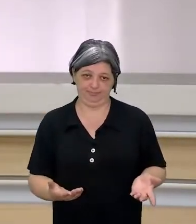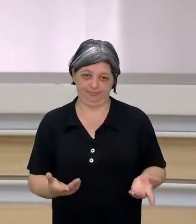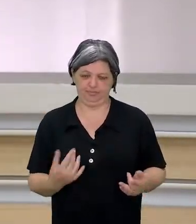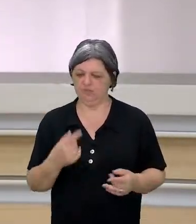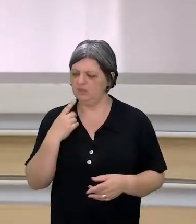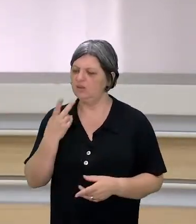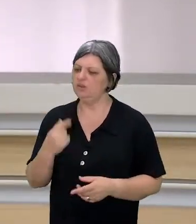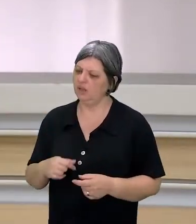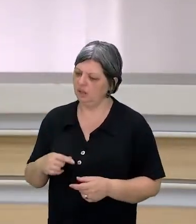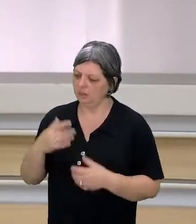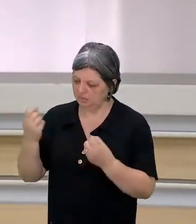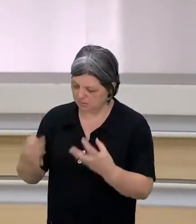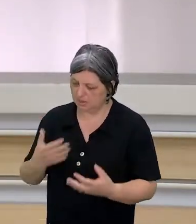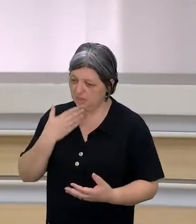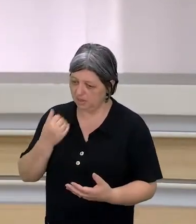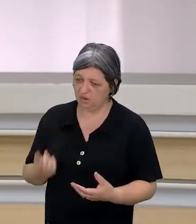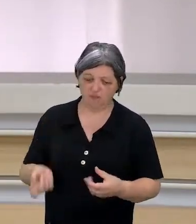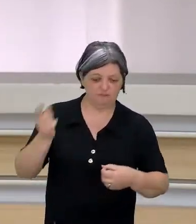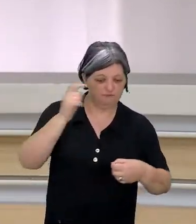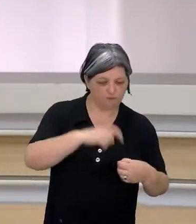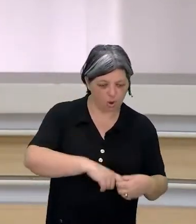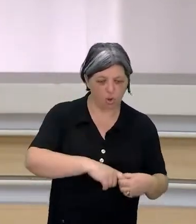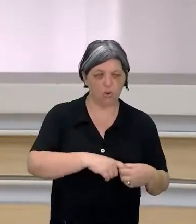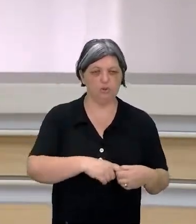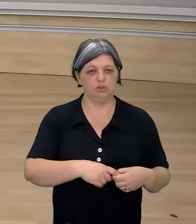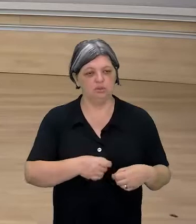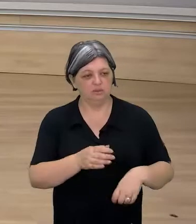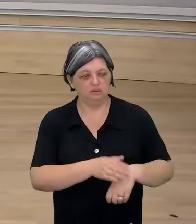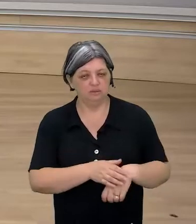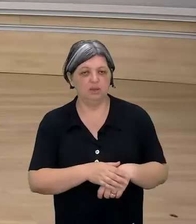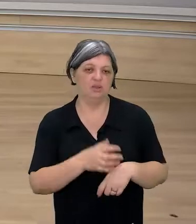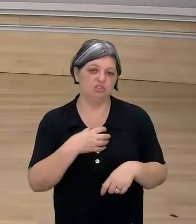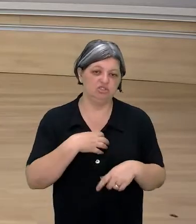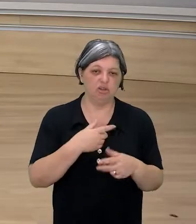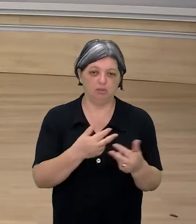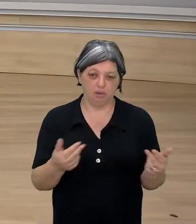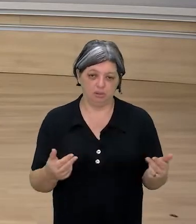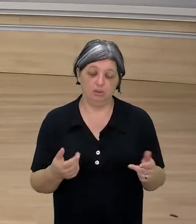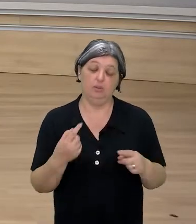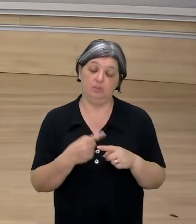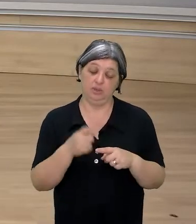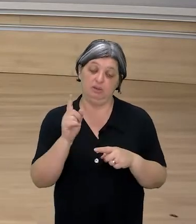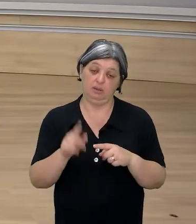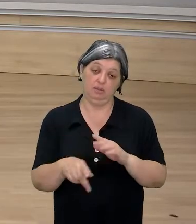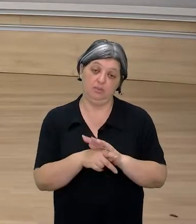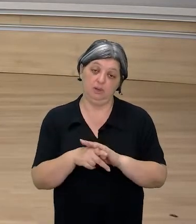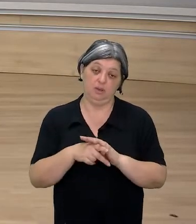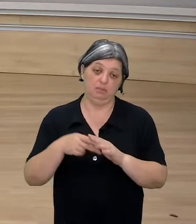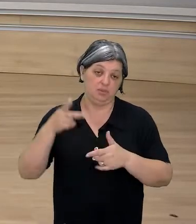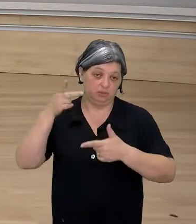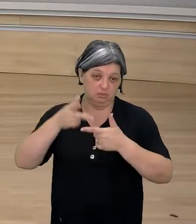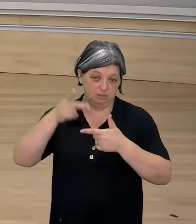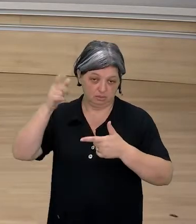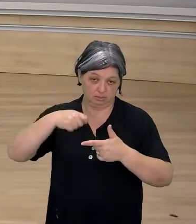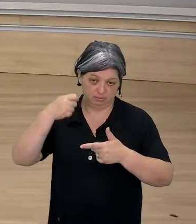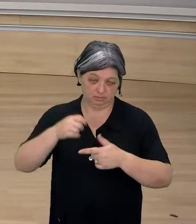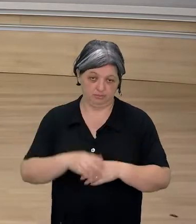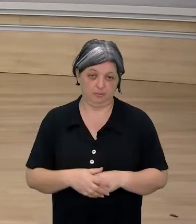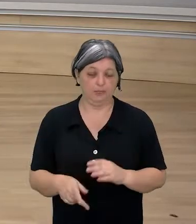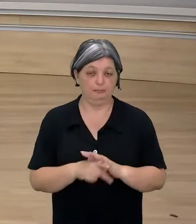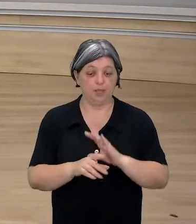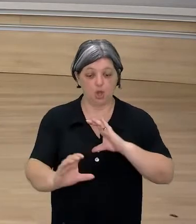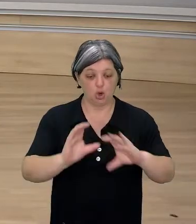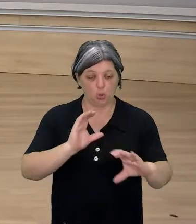meu, me explica melhor, volta nessa parte, faz isso, faz aquilo. Porque é uma transmissão. Quando a gente já fala de um processo de uma